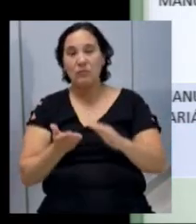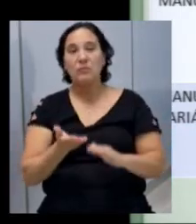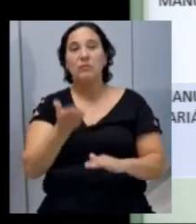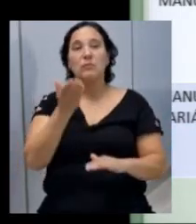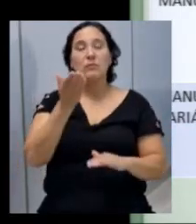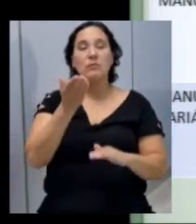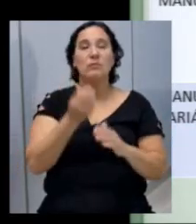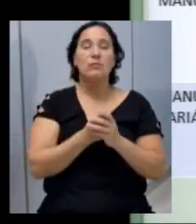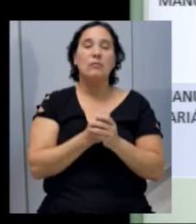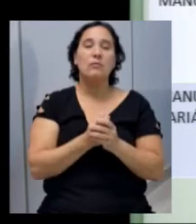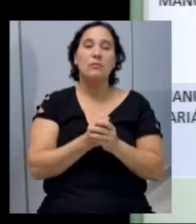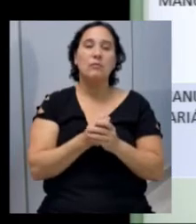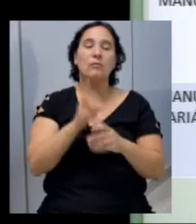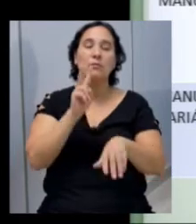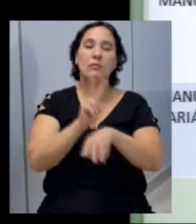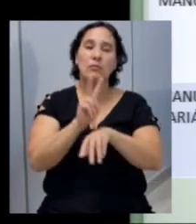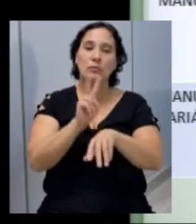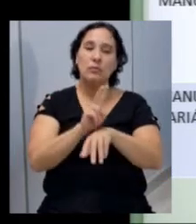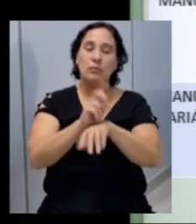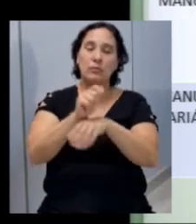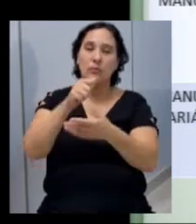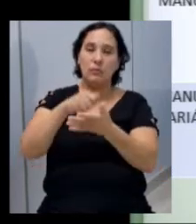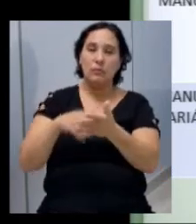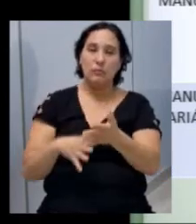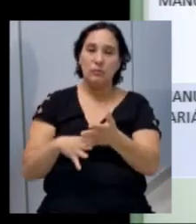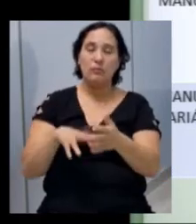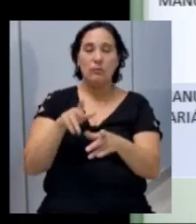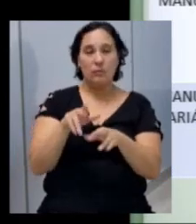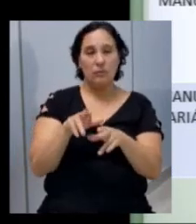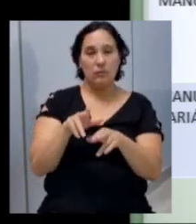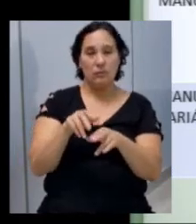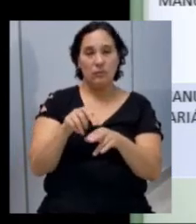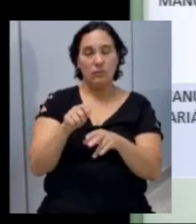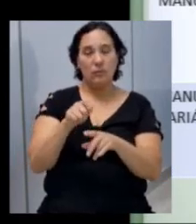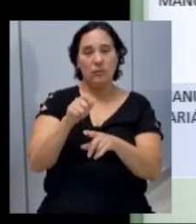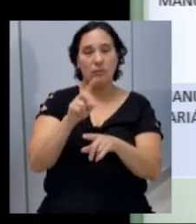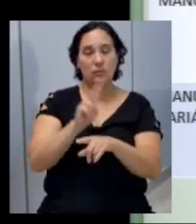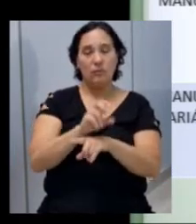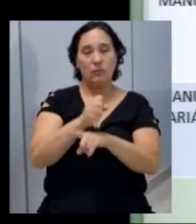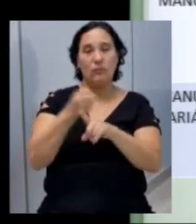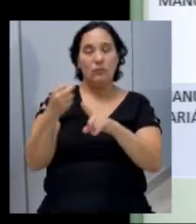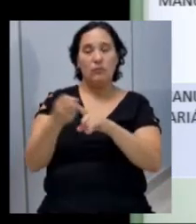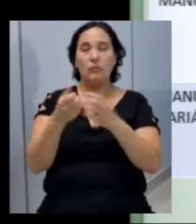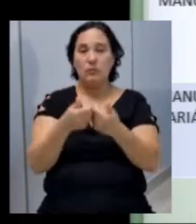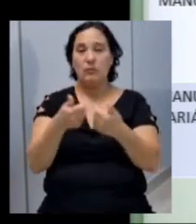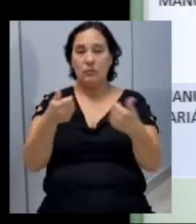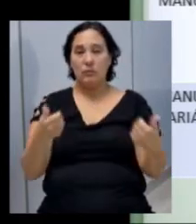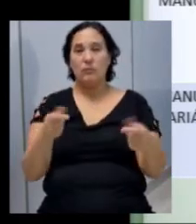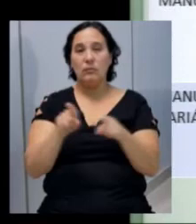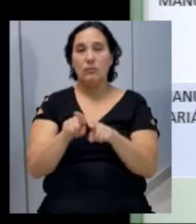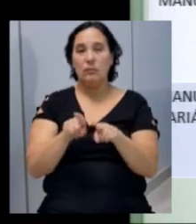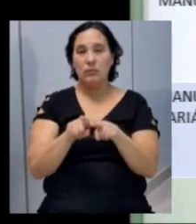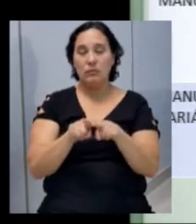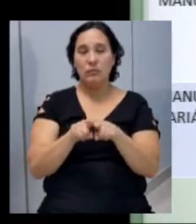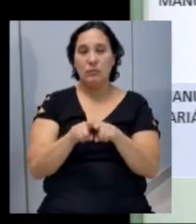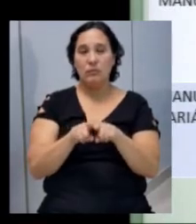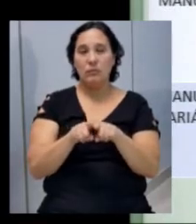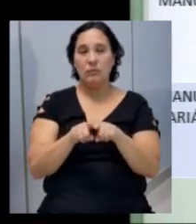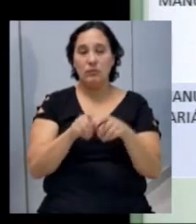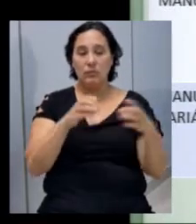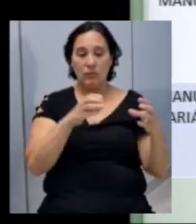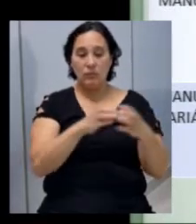e as manutenções das atividades, da mesma forma que a assistência social, eles são separados também em